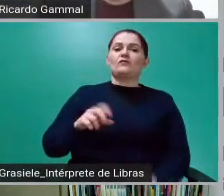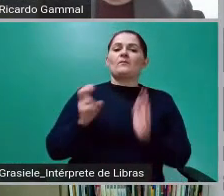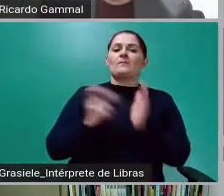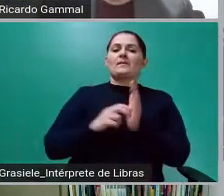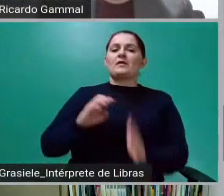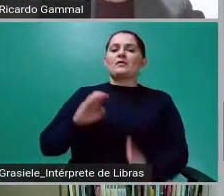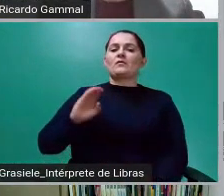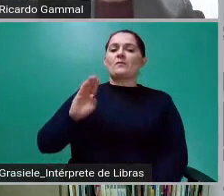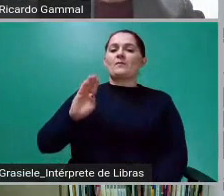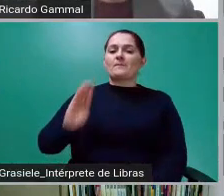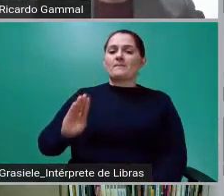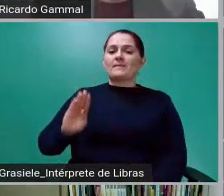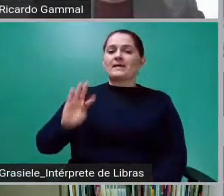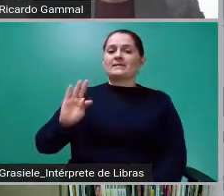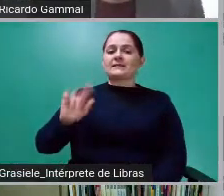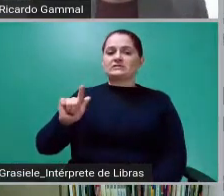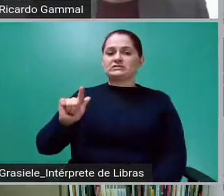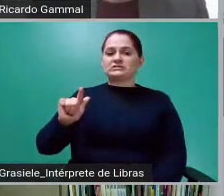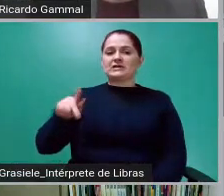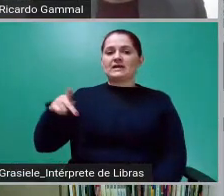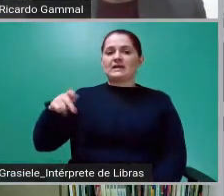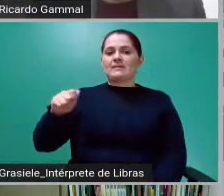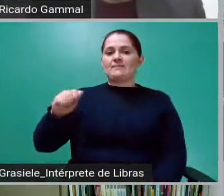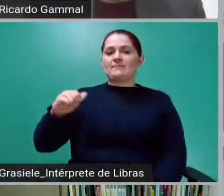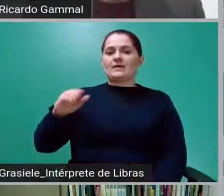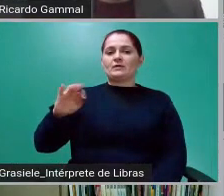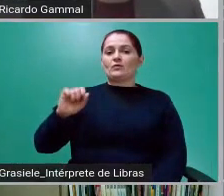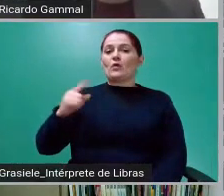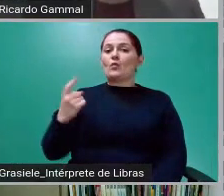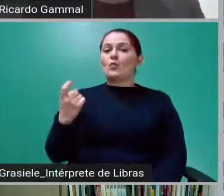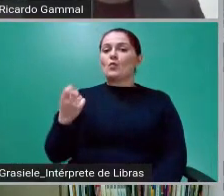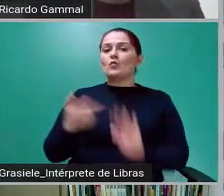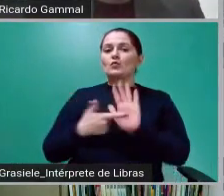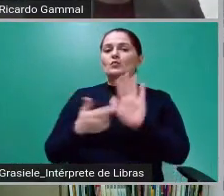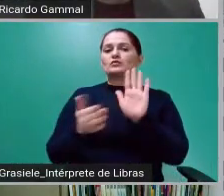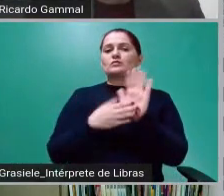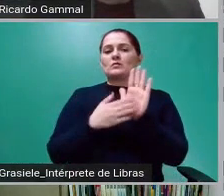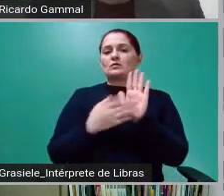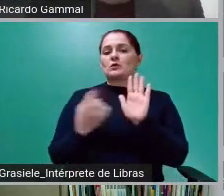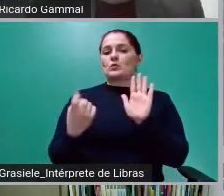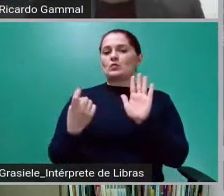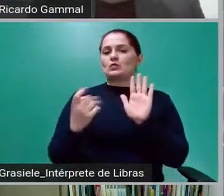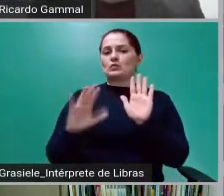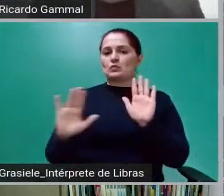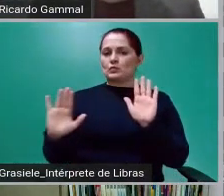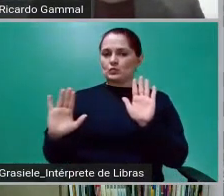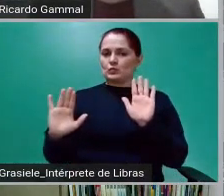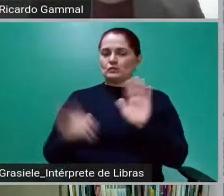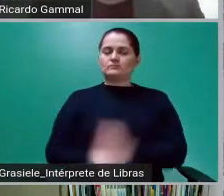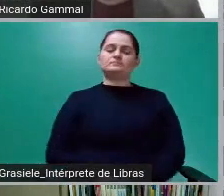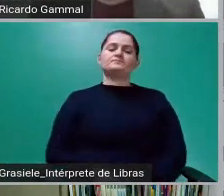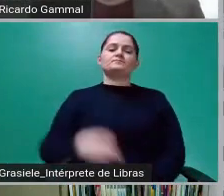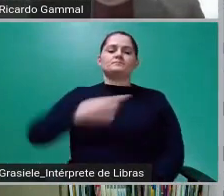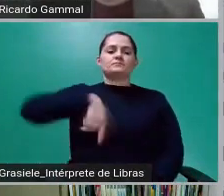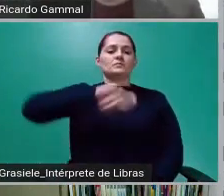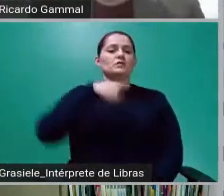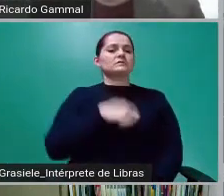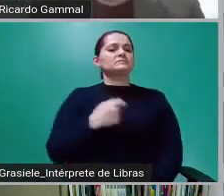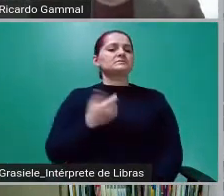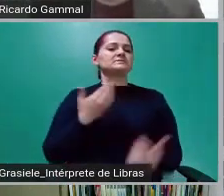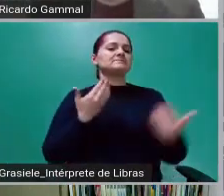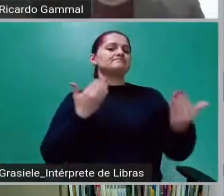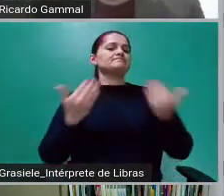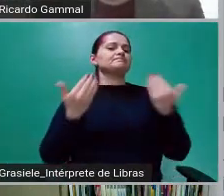único a apresentar proposta. E aí, a gente tem que fazer um questionamento